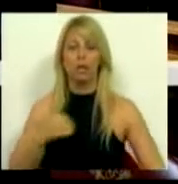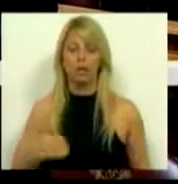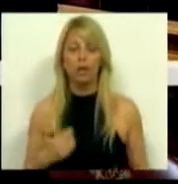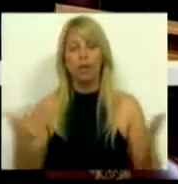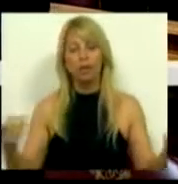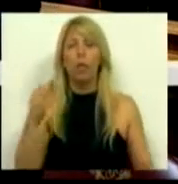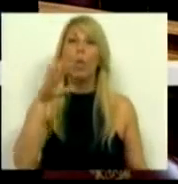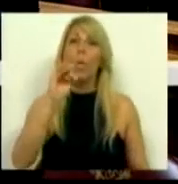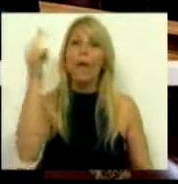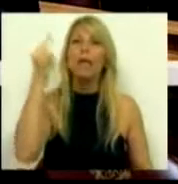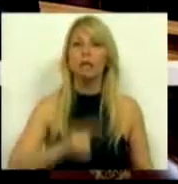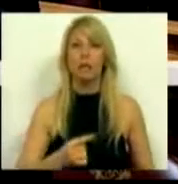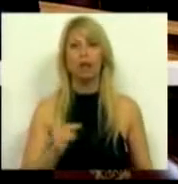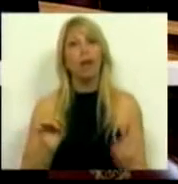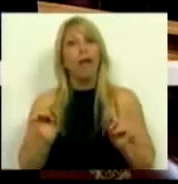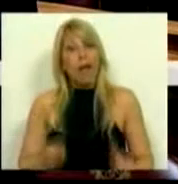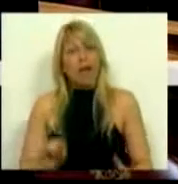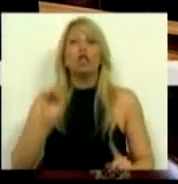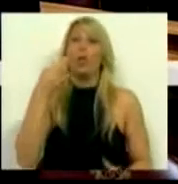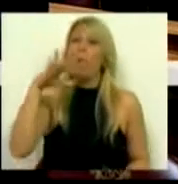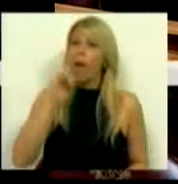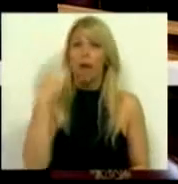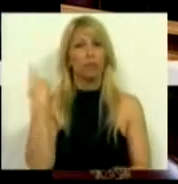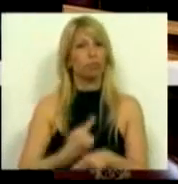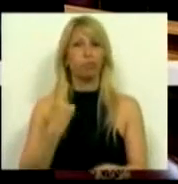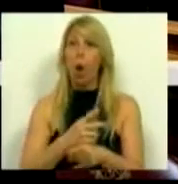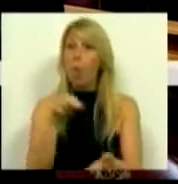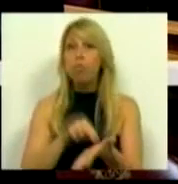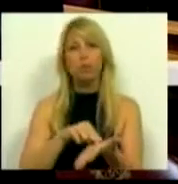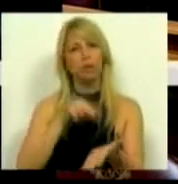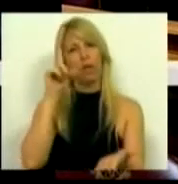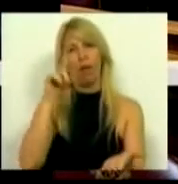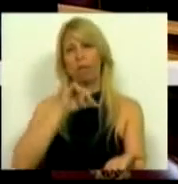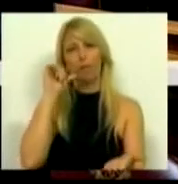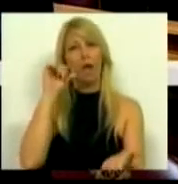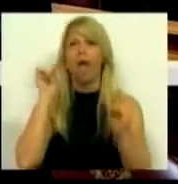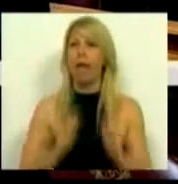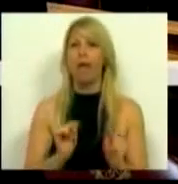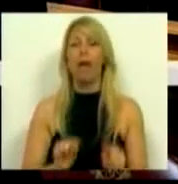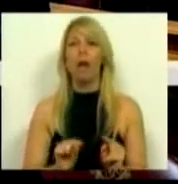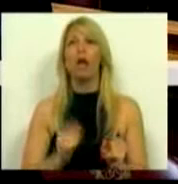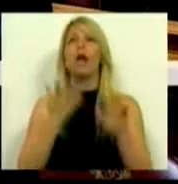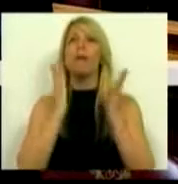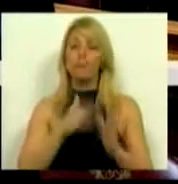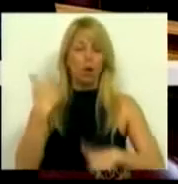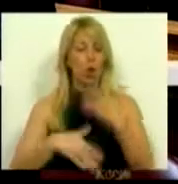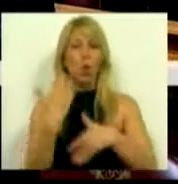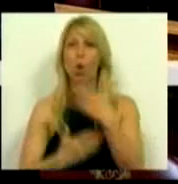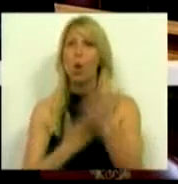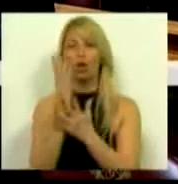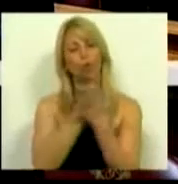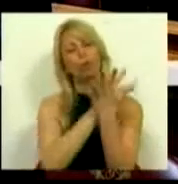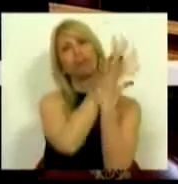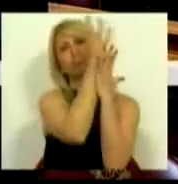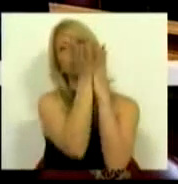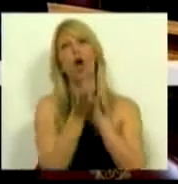PS exige e é aquilo que o PS mantém, que foi sempre a sua posição, é que haja a manutenção das valências do Hospital das